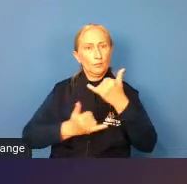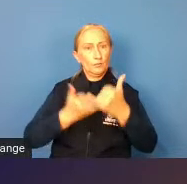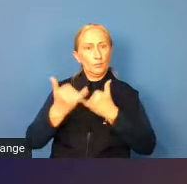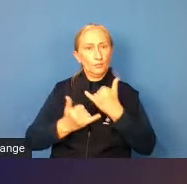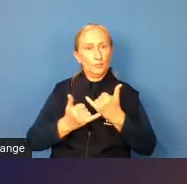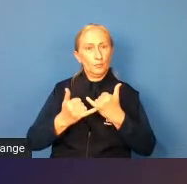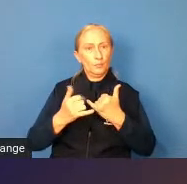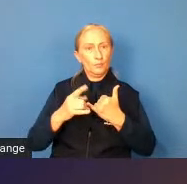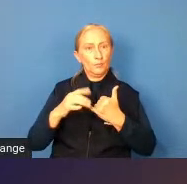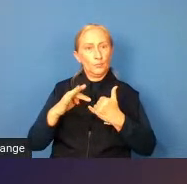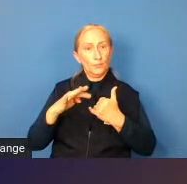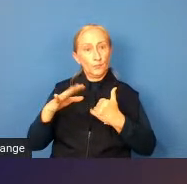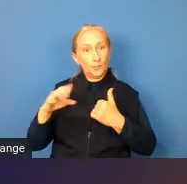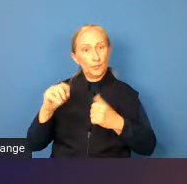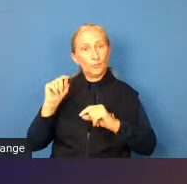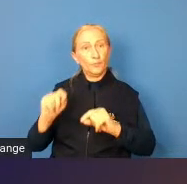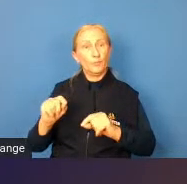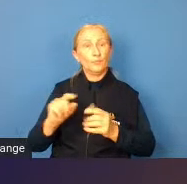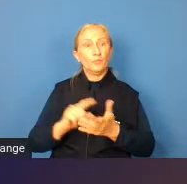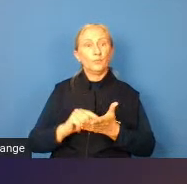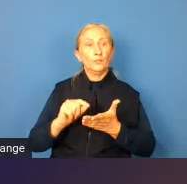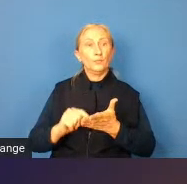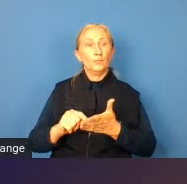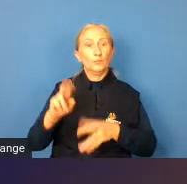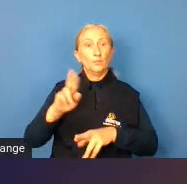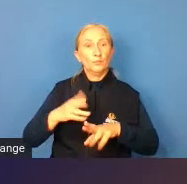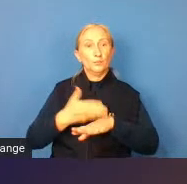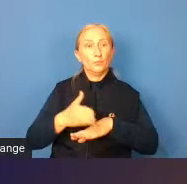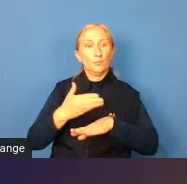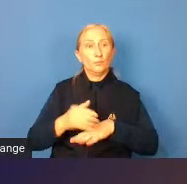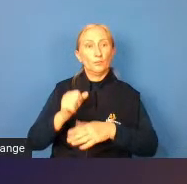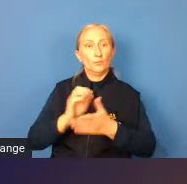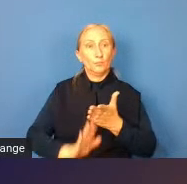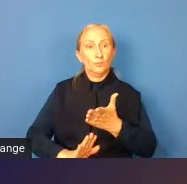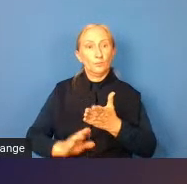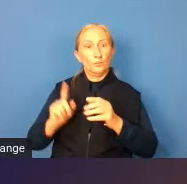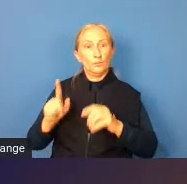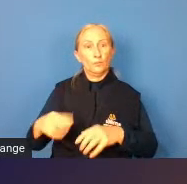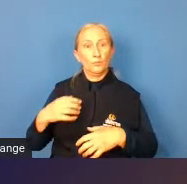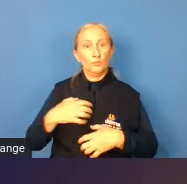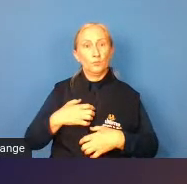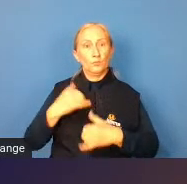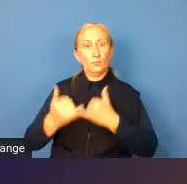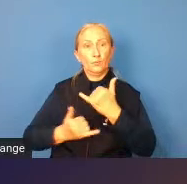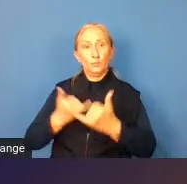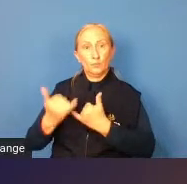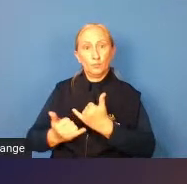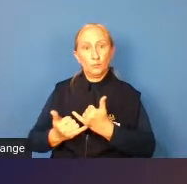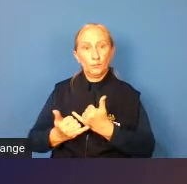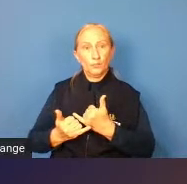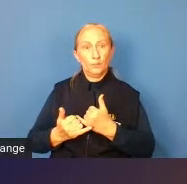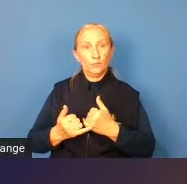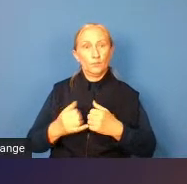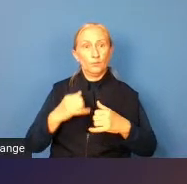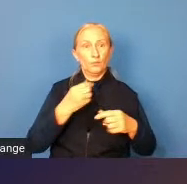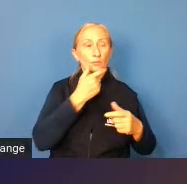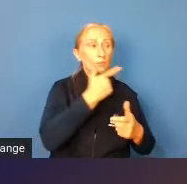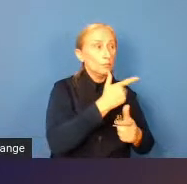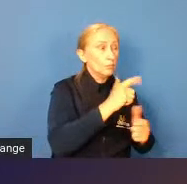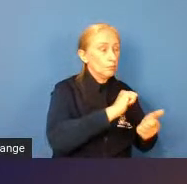nem foi citado ali no outro artigo e aplicar todos os exercícios físicos em forma de brincadeira de diversão de